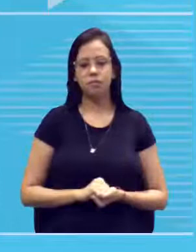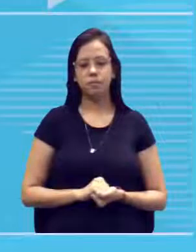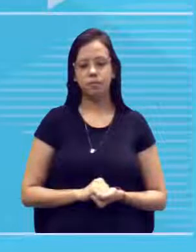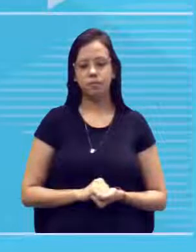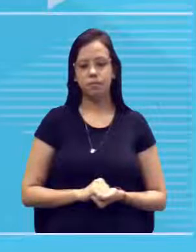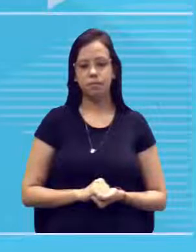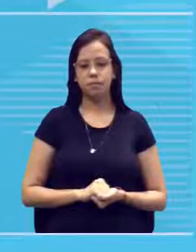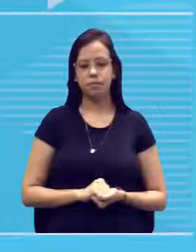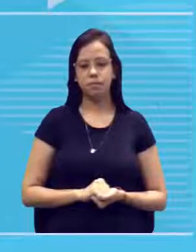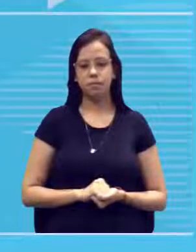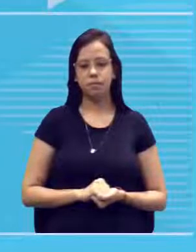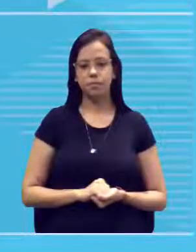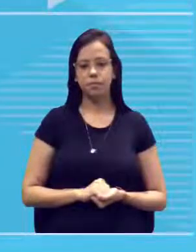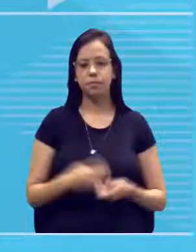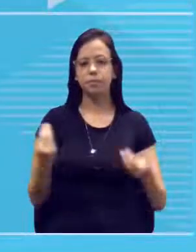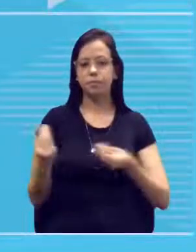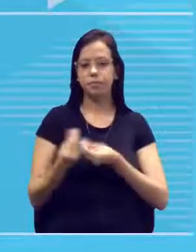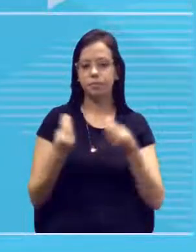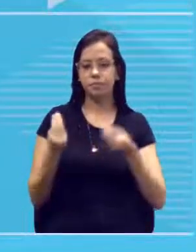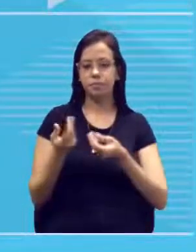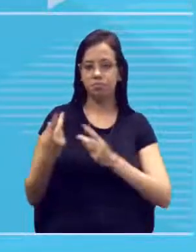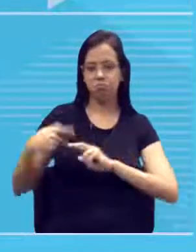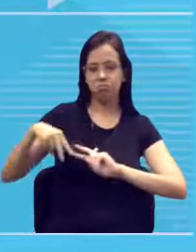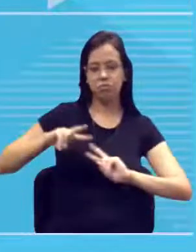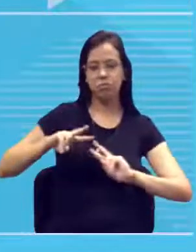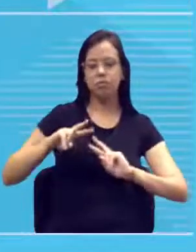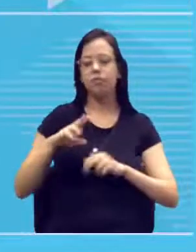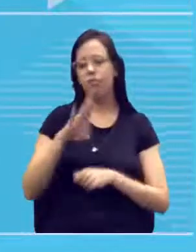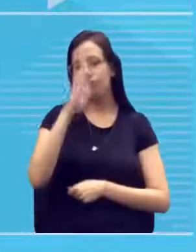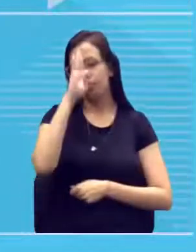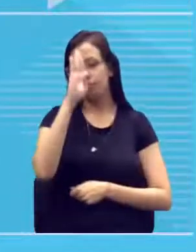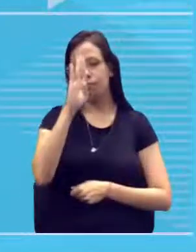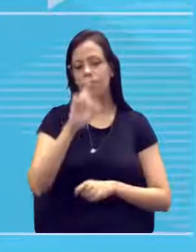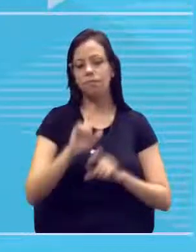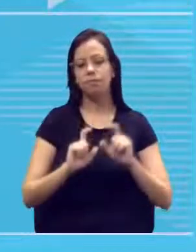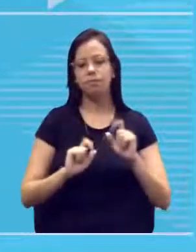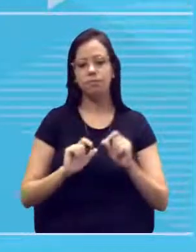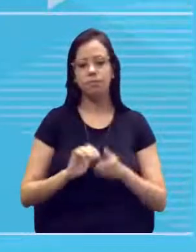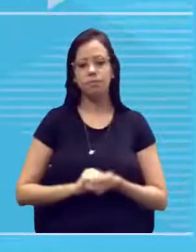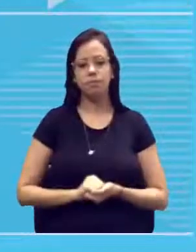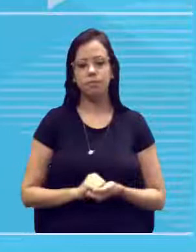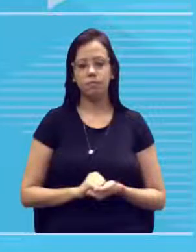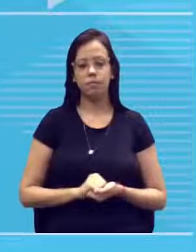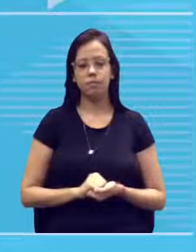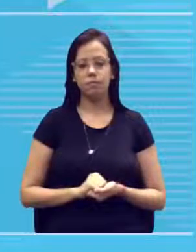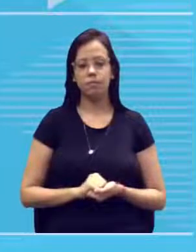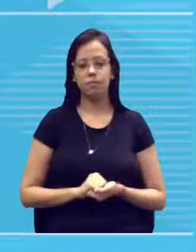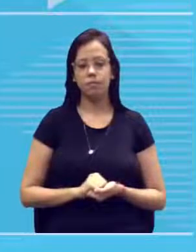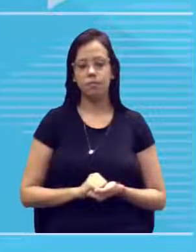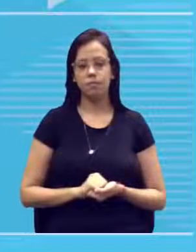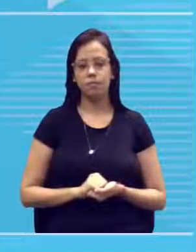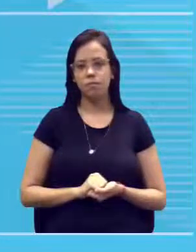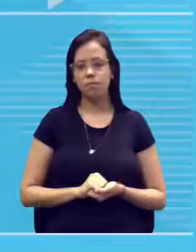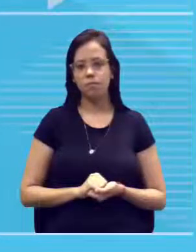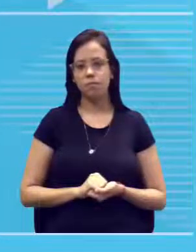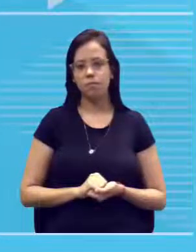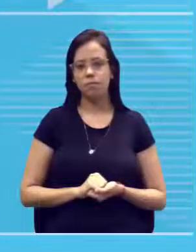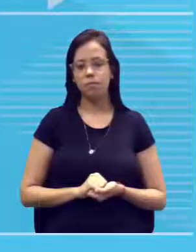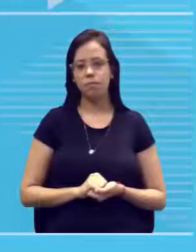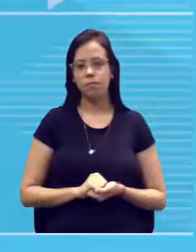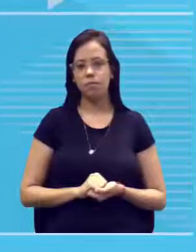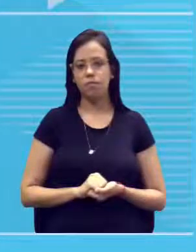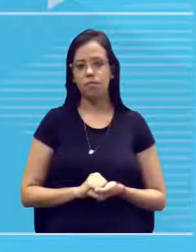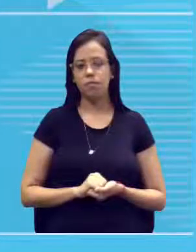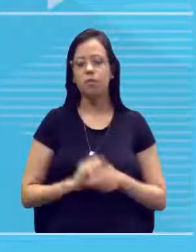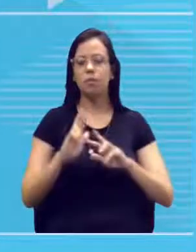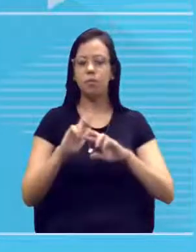geração também. Como é que elas passam para a gente? Em especial, elas são passadas através dos nossos